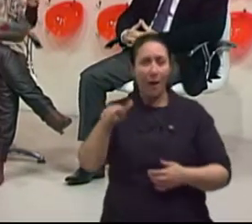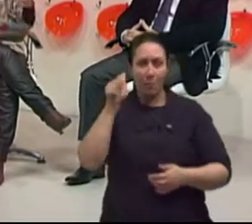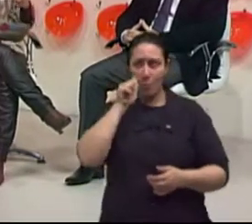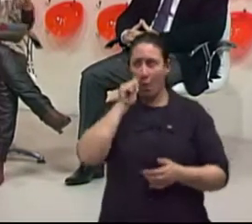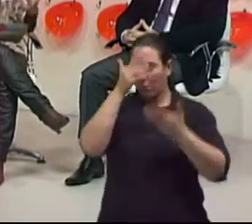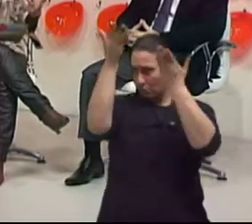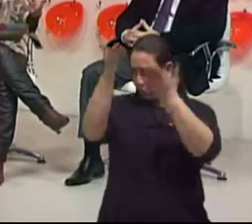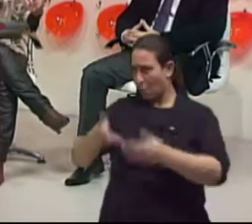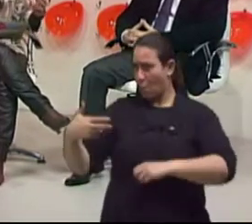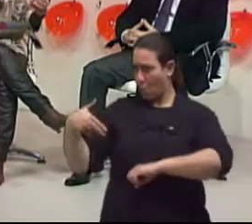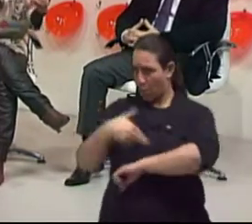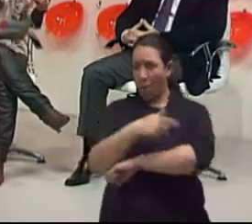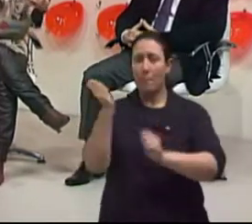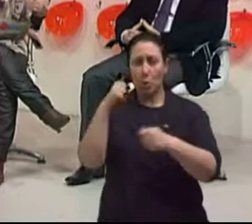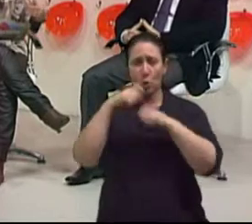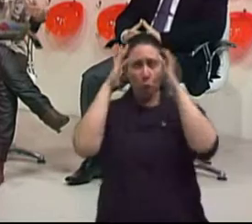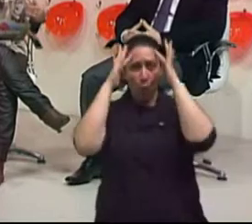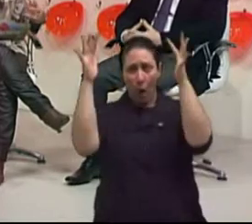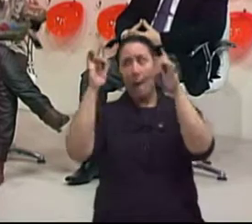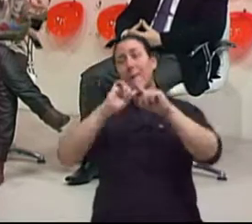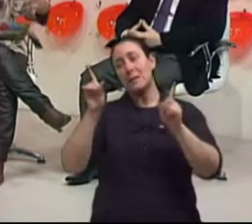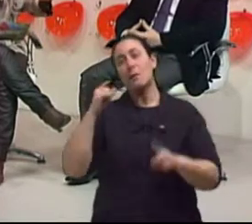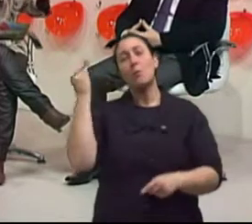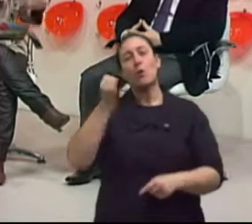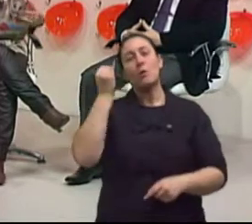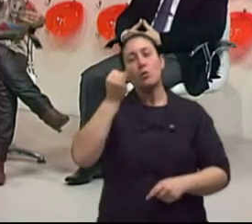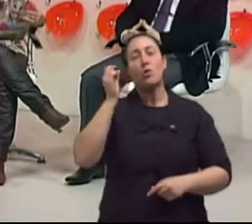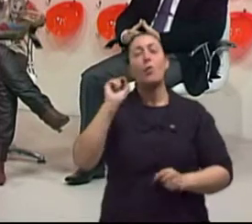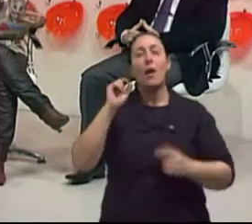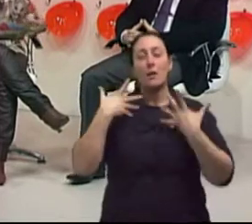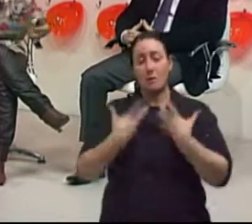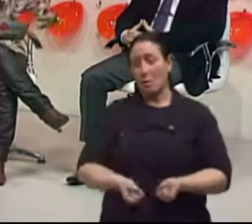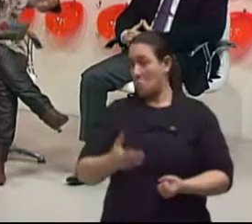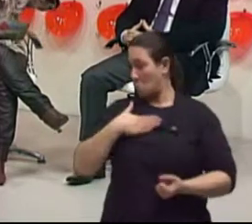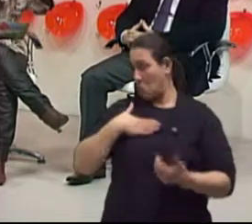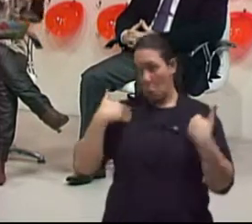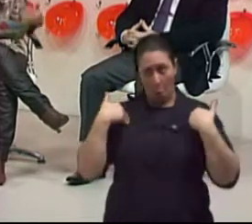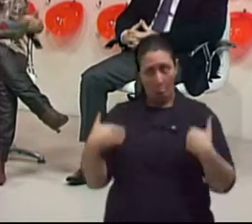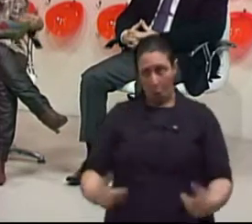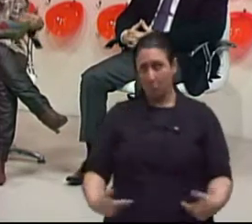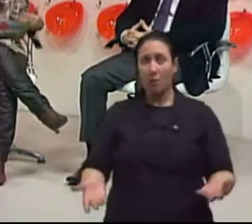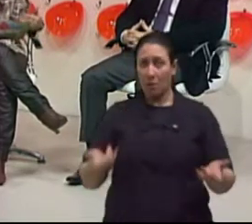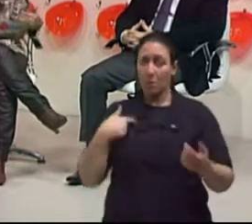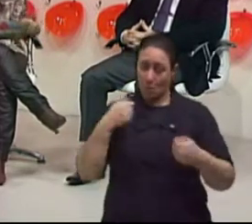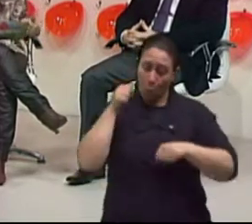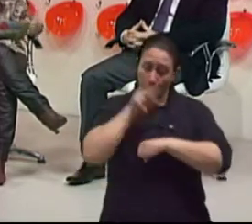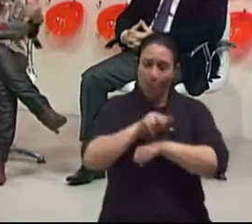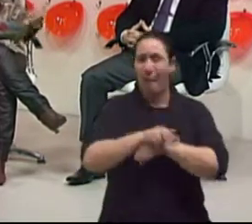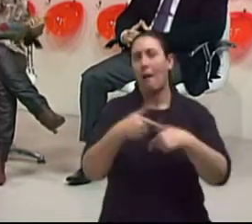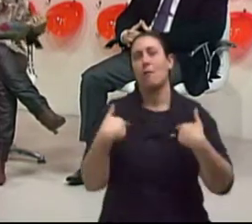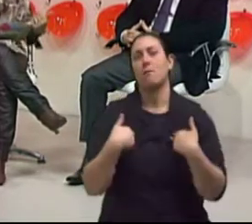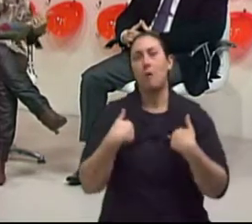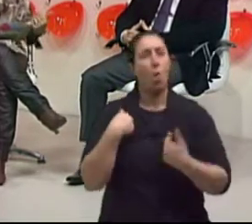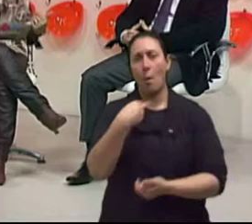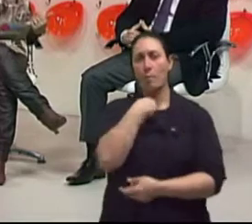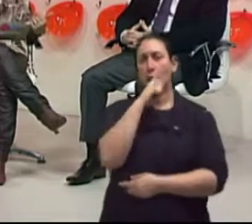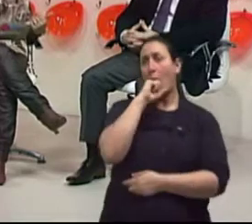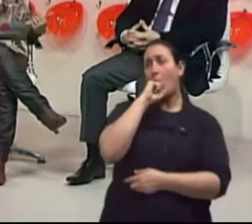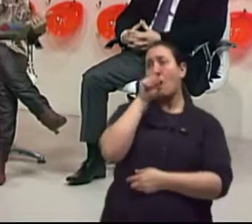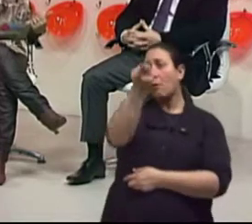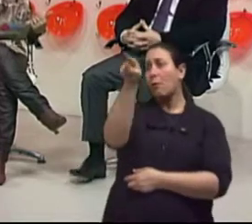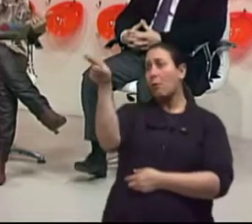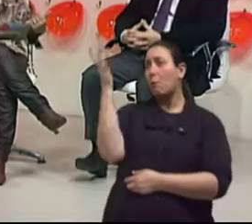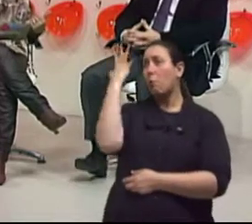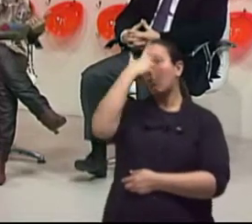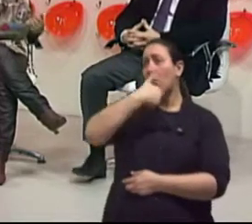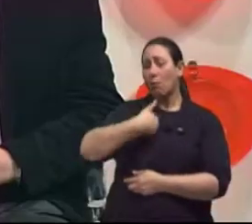Gisele, a gente pode sonhar, mas a gente tem o nosso. Eu digo, foi o único que Deus deu, a gente tem que cuidar é deste, não adianta comissão da Gisele, né?